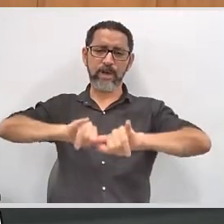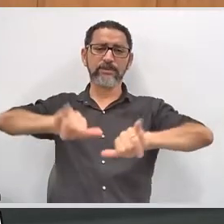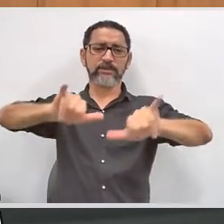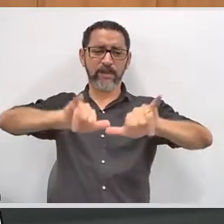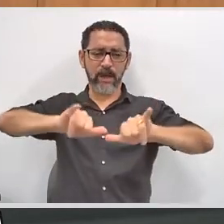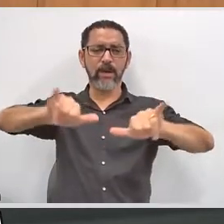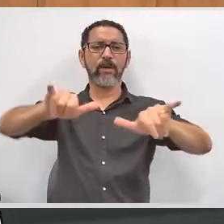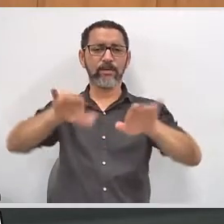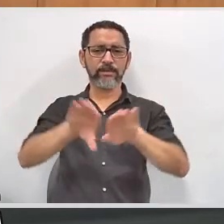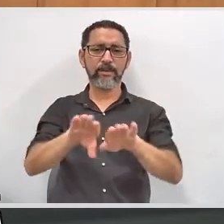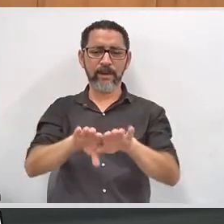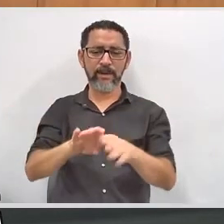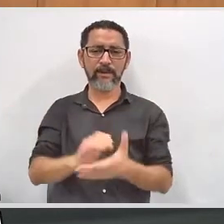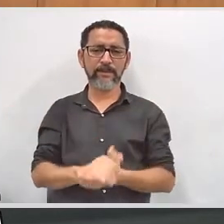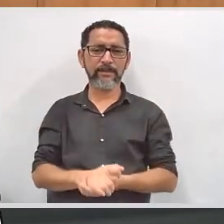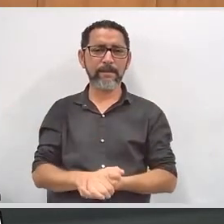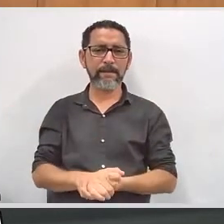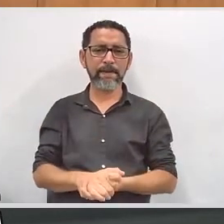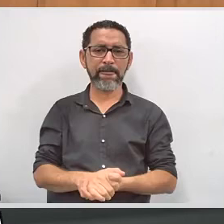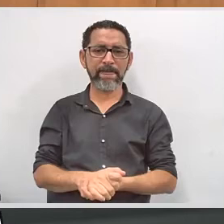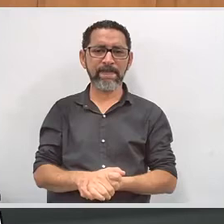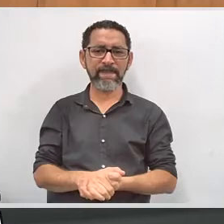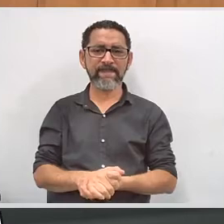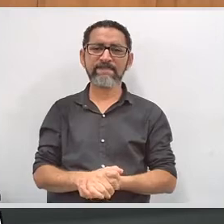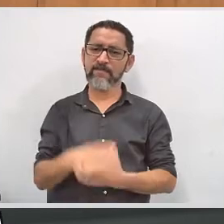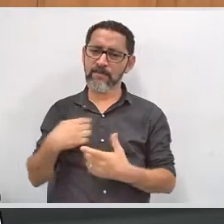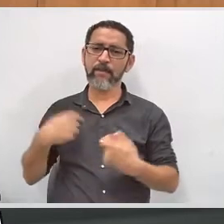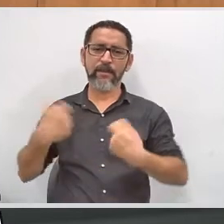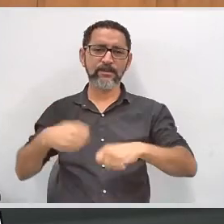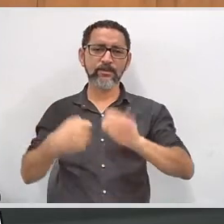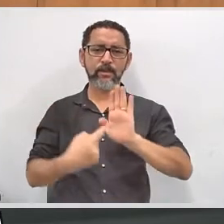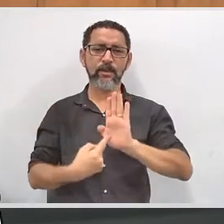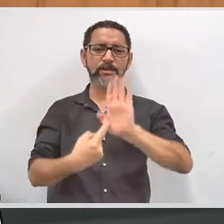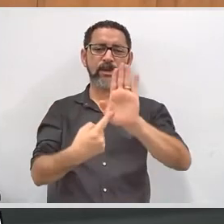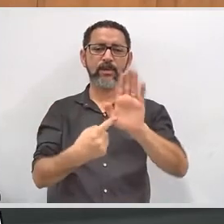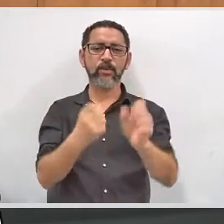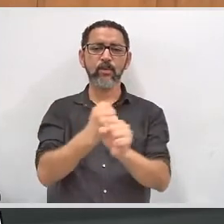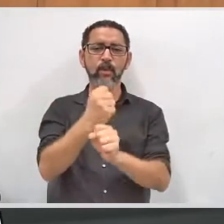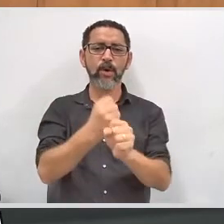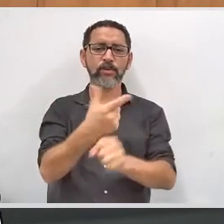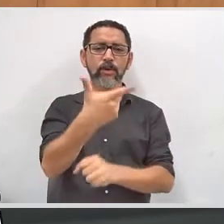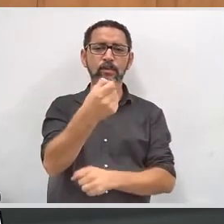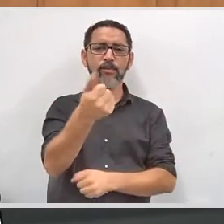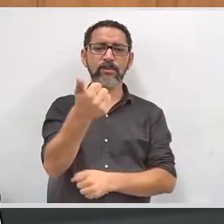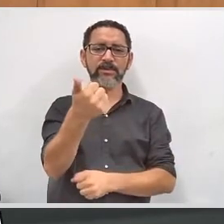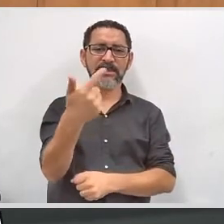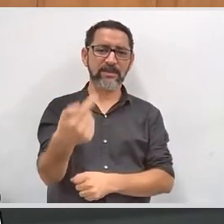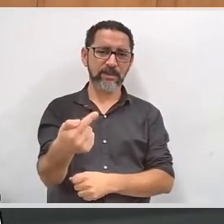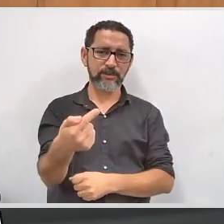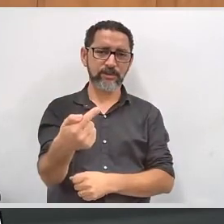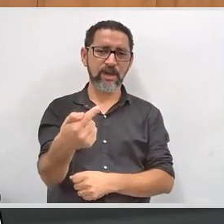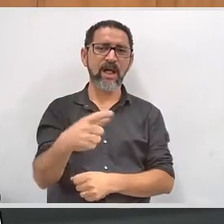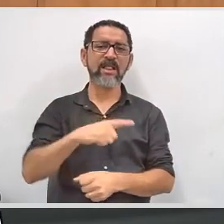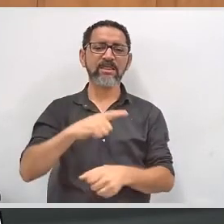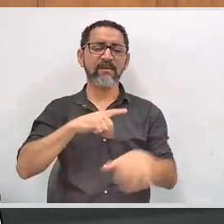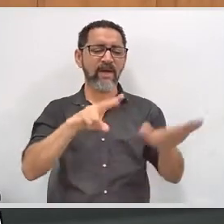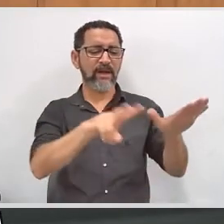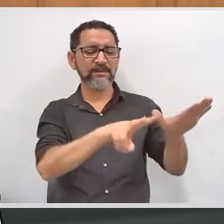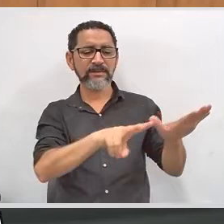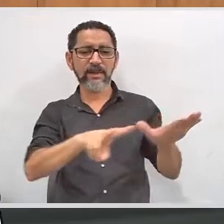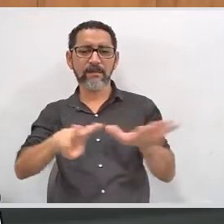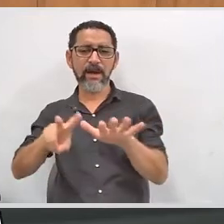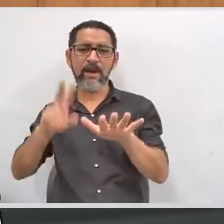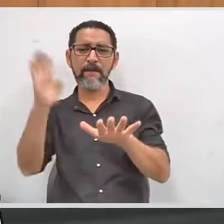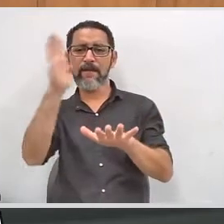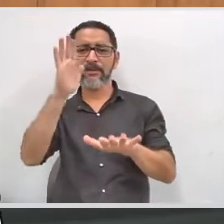e externa de campanhas voltadas às pessoas com deficiência. Quero destacar que, no ano de 2017, fizemos a Semana Nacional